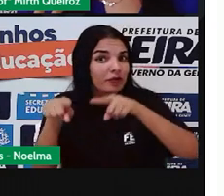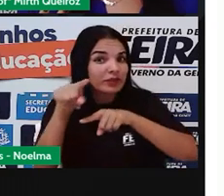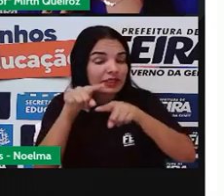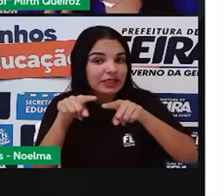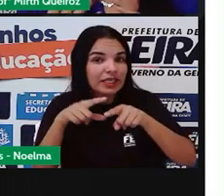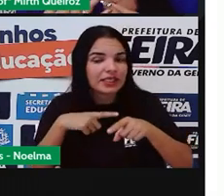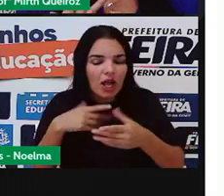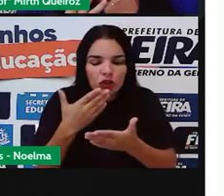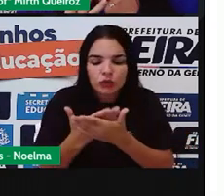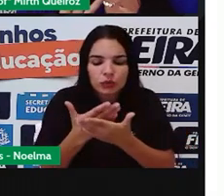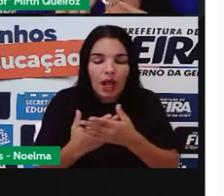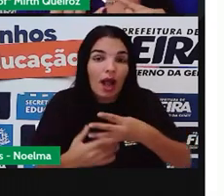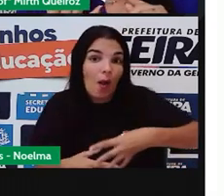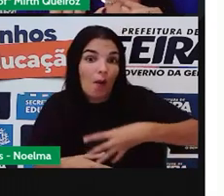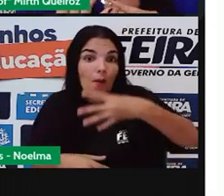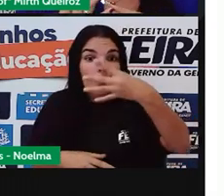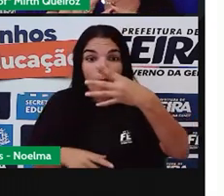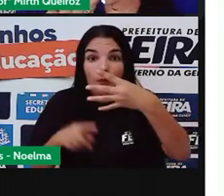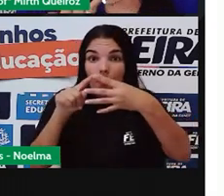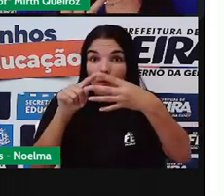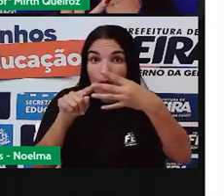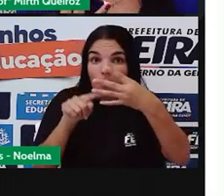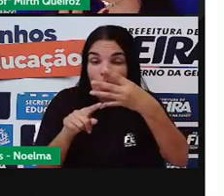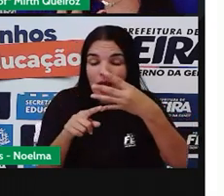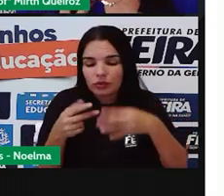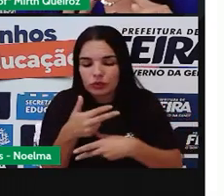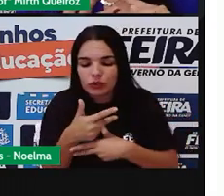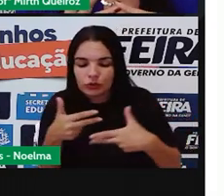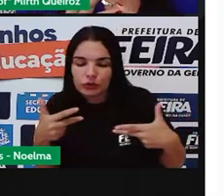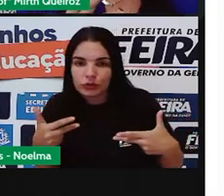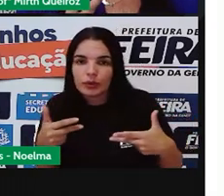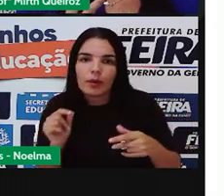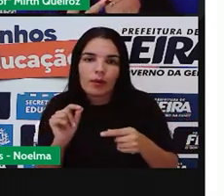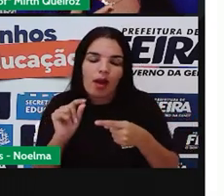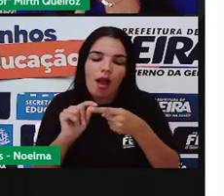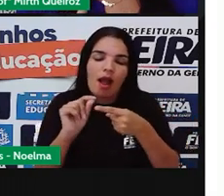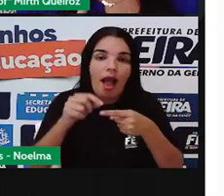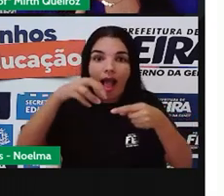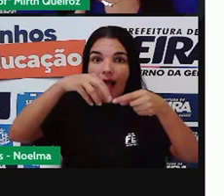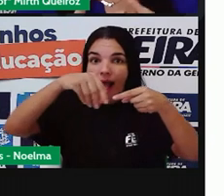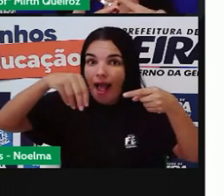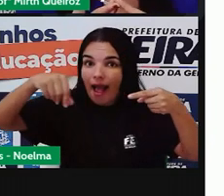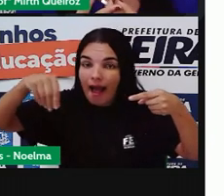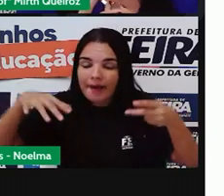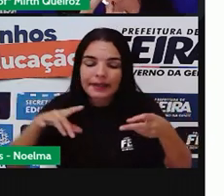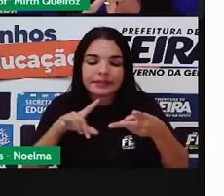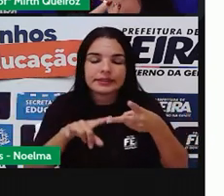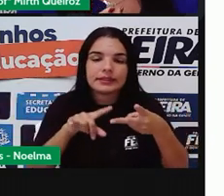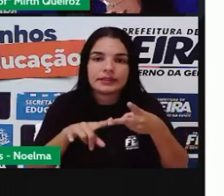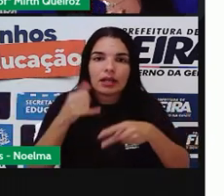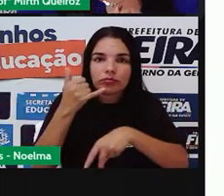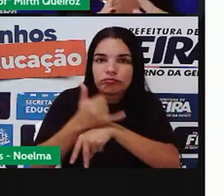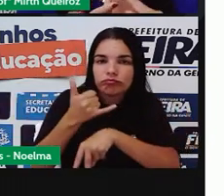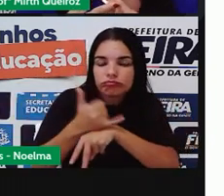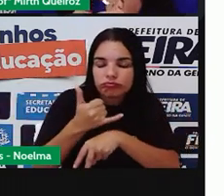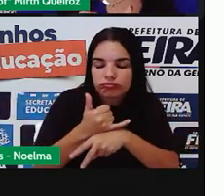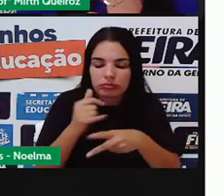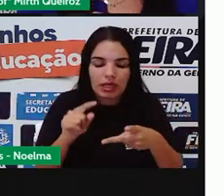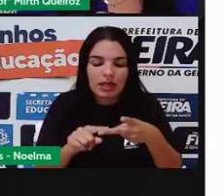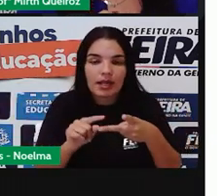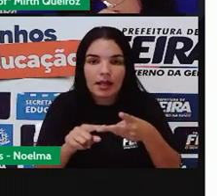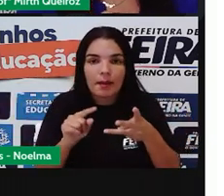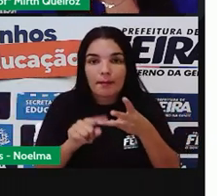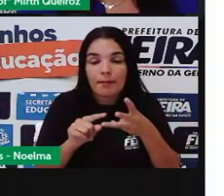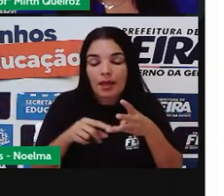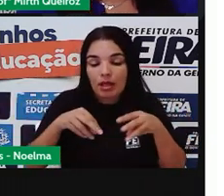tipos de solos. Teriam 4. O solo aremoso, o solo argiloso, o solo calcário e